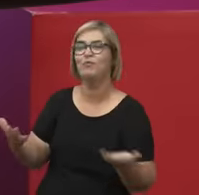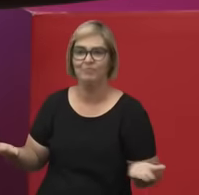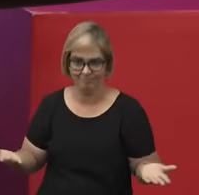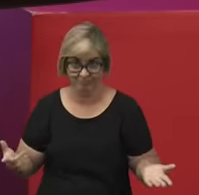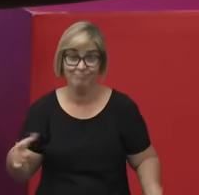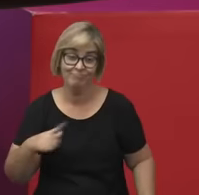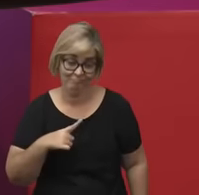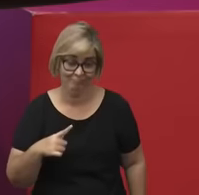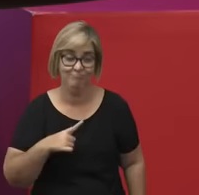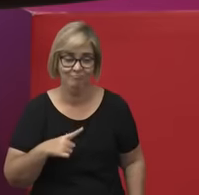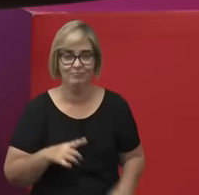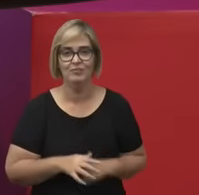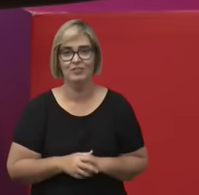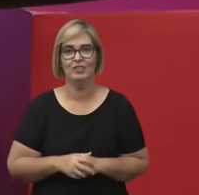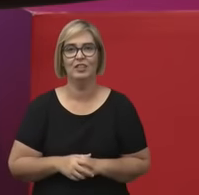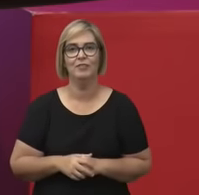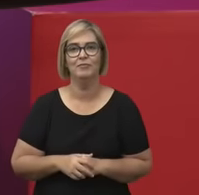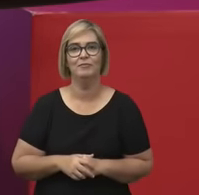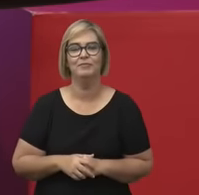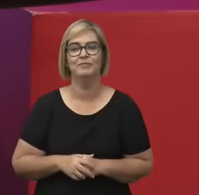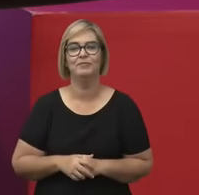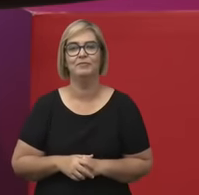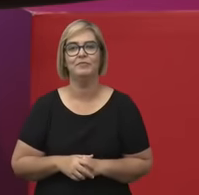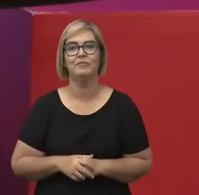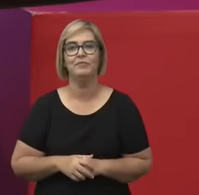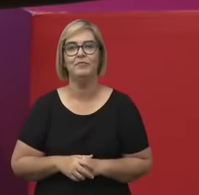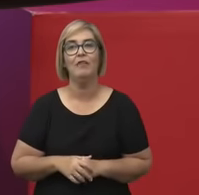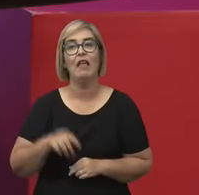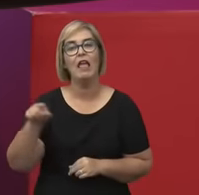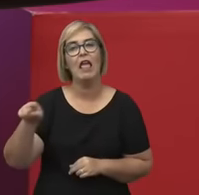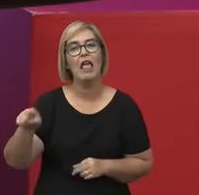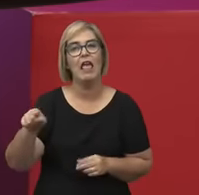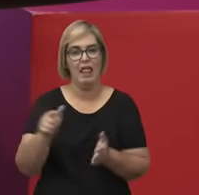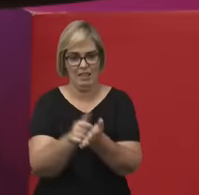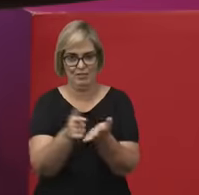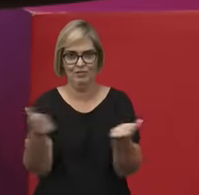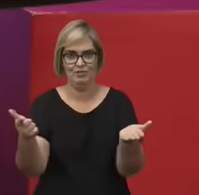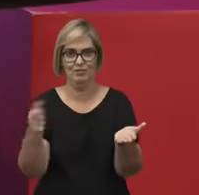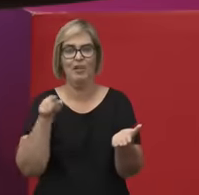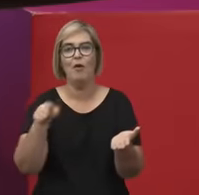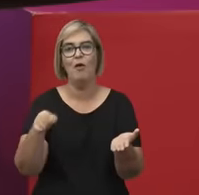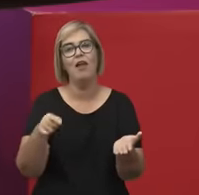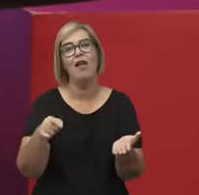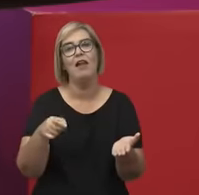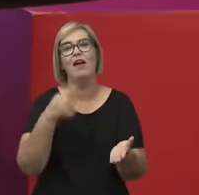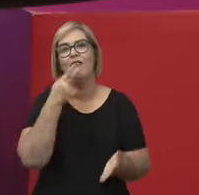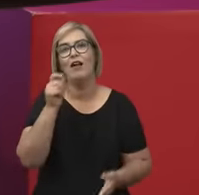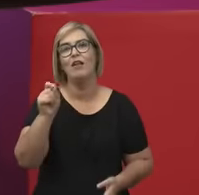E aí, ela considera que a República,